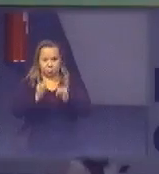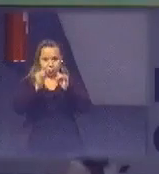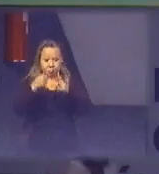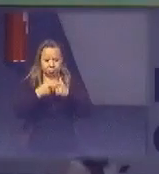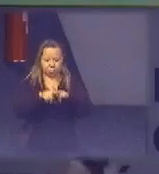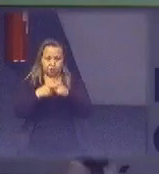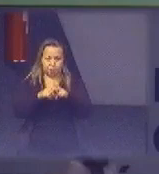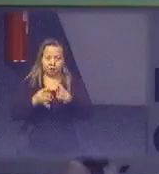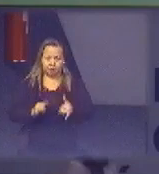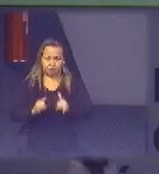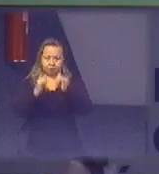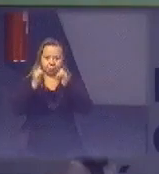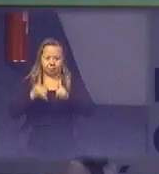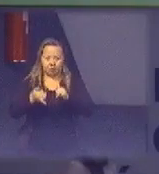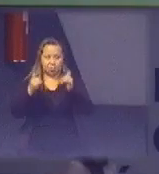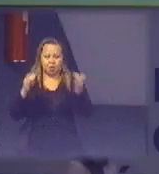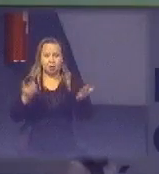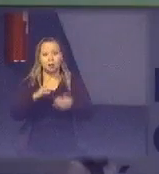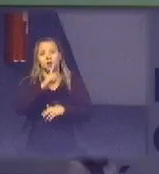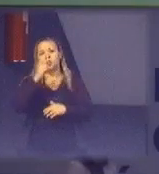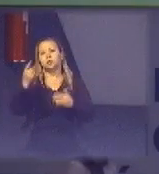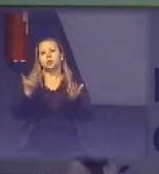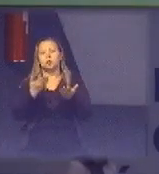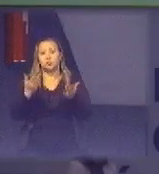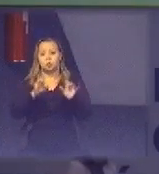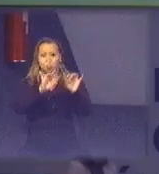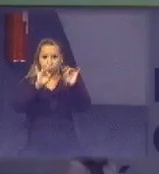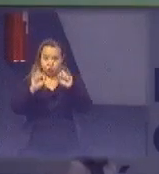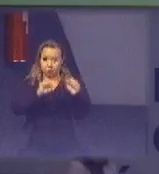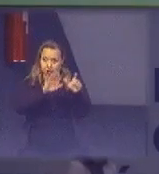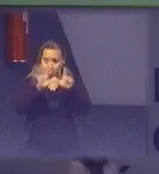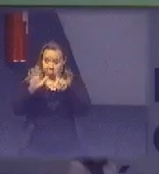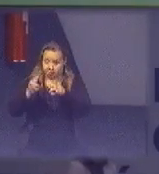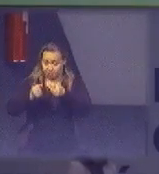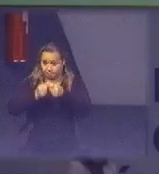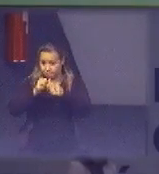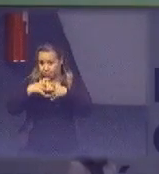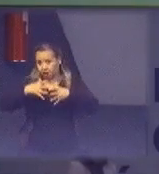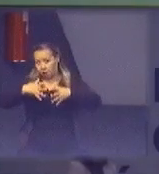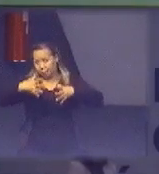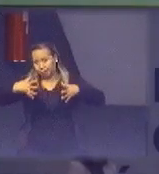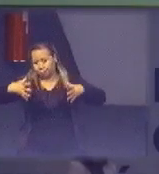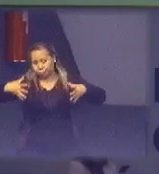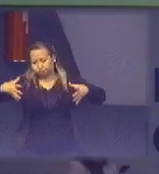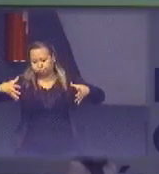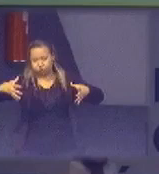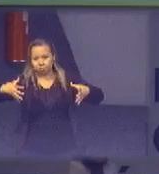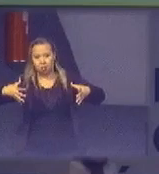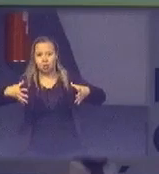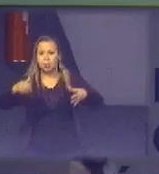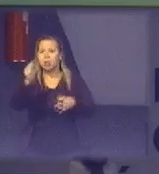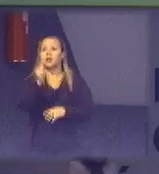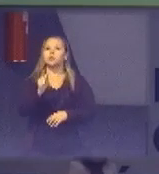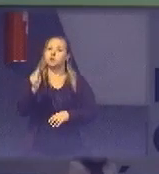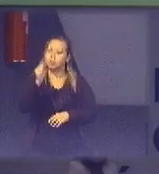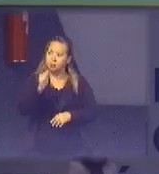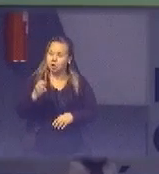hoje a cada semana aumenta felizmente a quantidade de associados